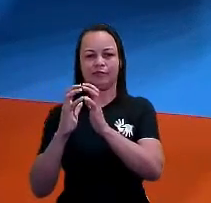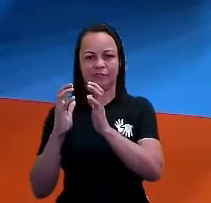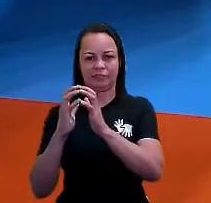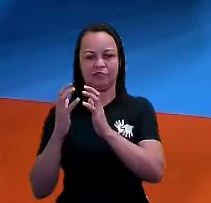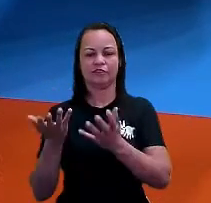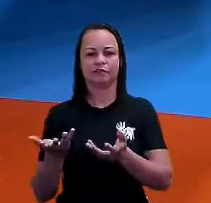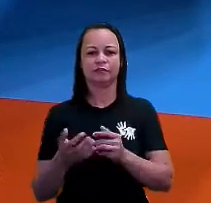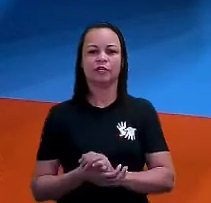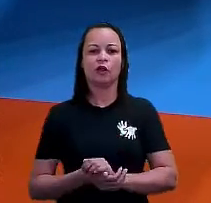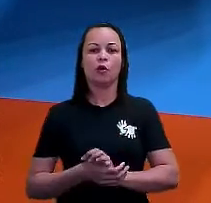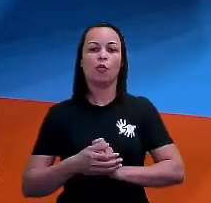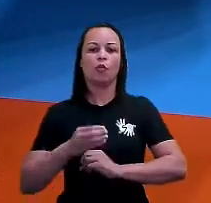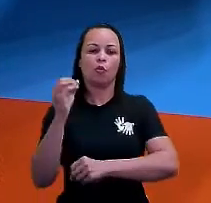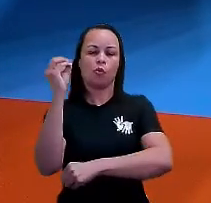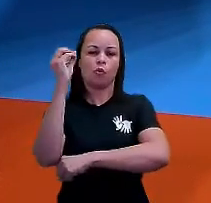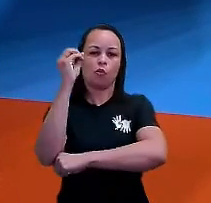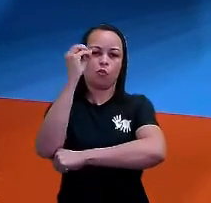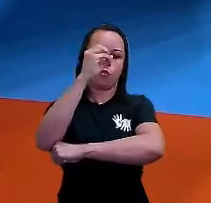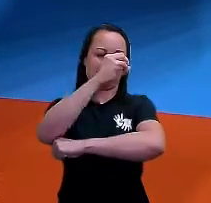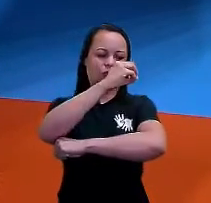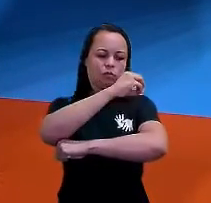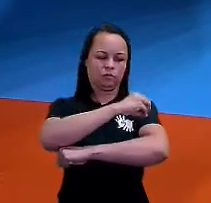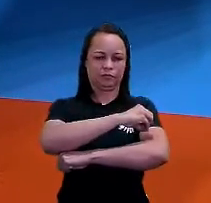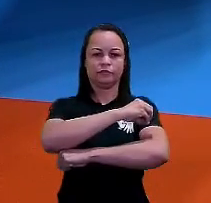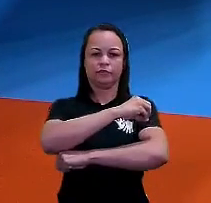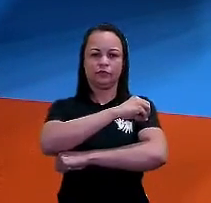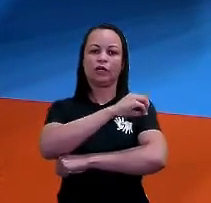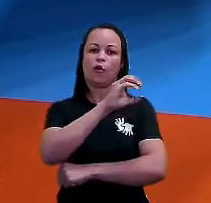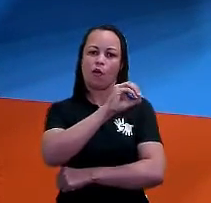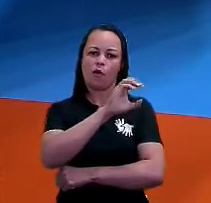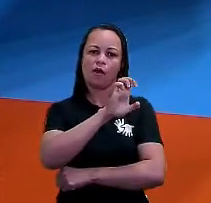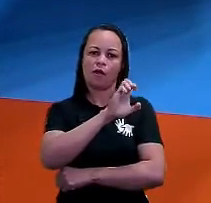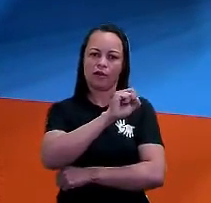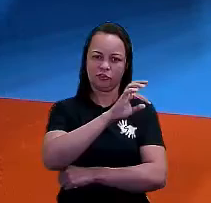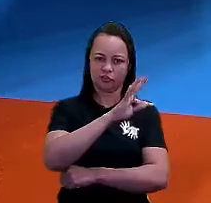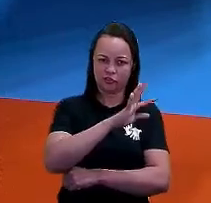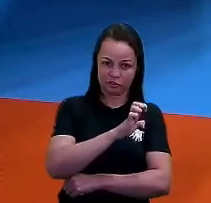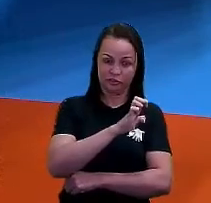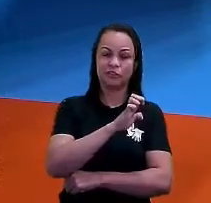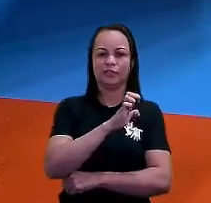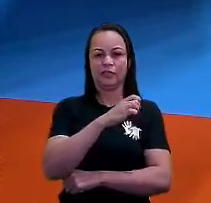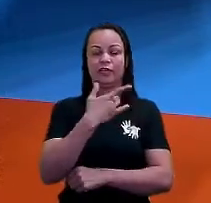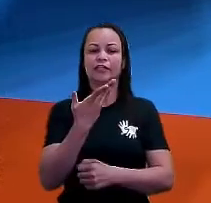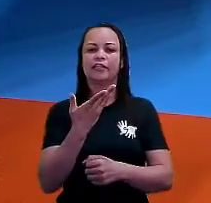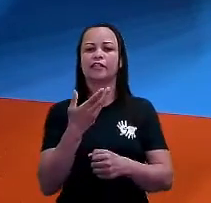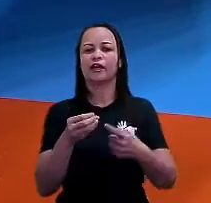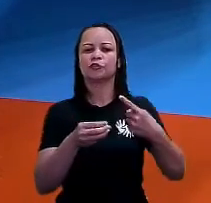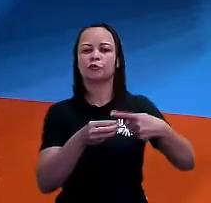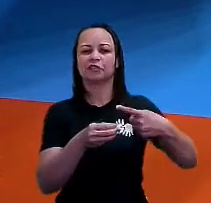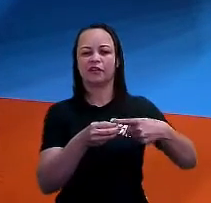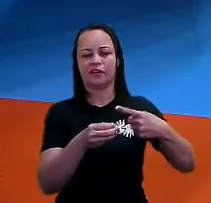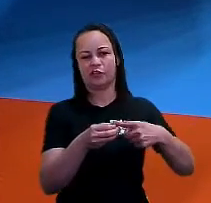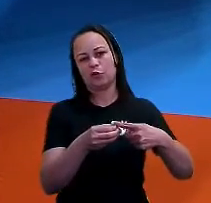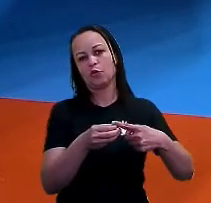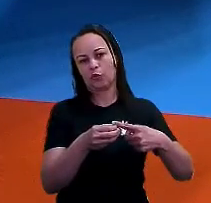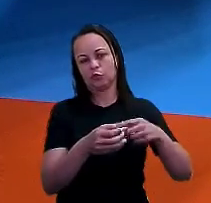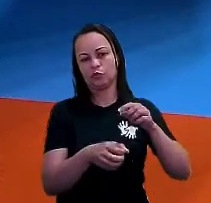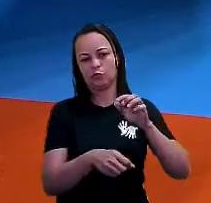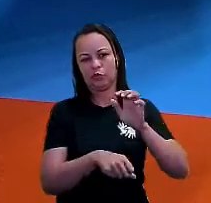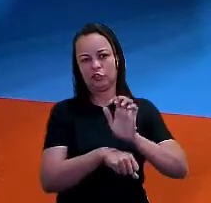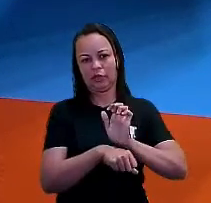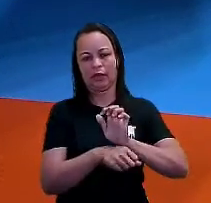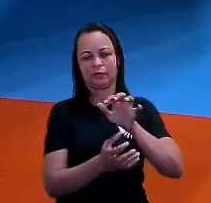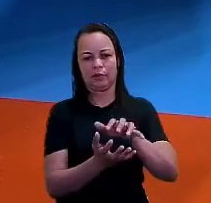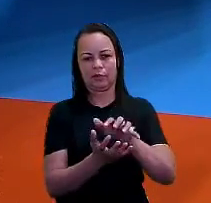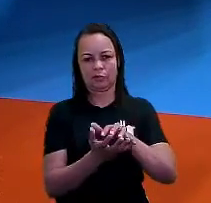Está certo? O oeste vai ser onde o sol se põe, que é justamente no sentido do nosso interior, do interior do nosso estado de Pernambuco.